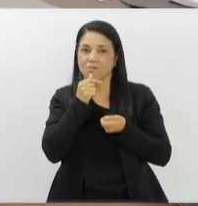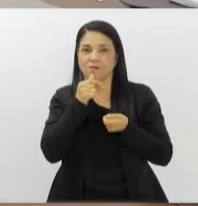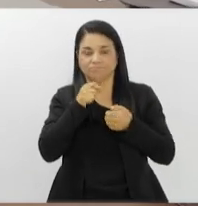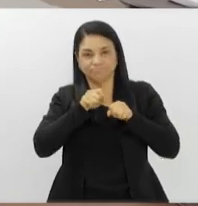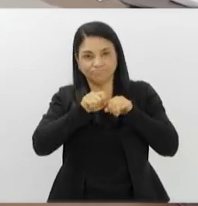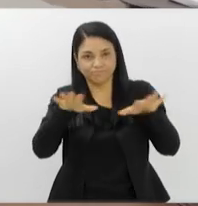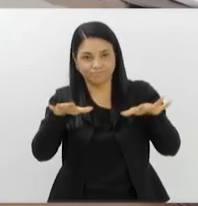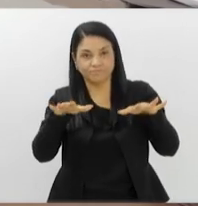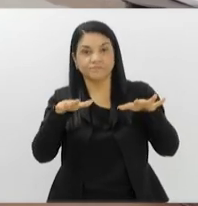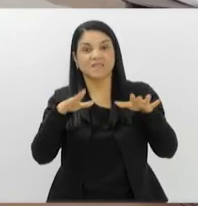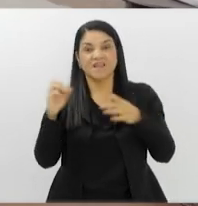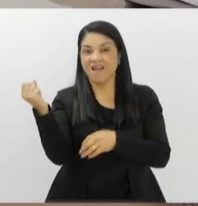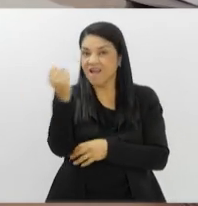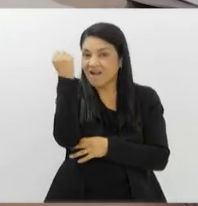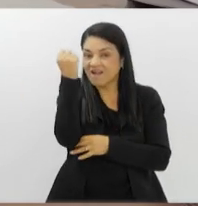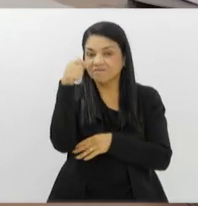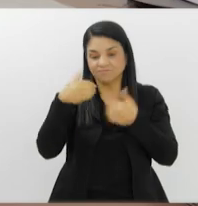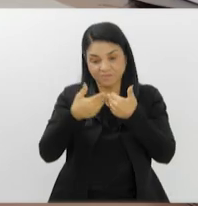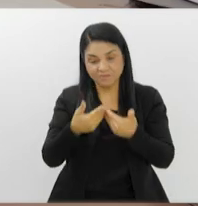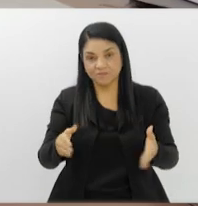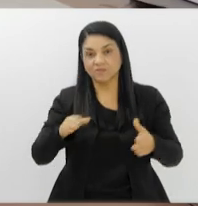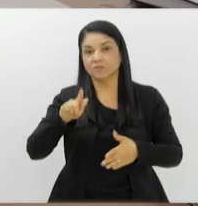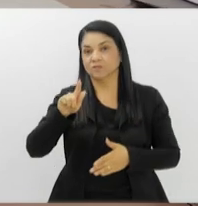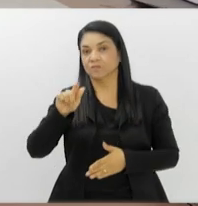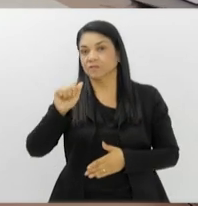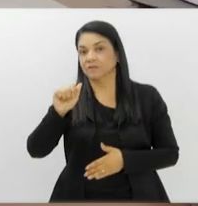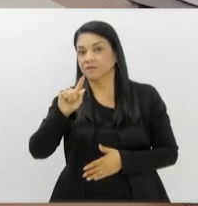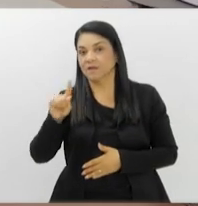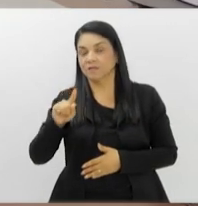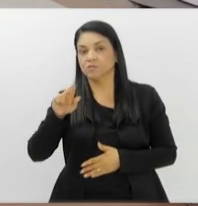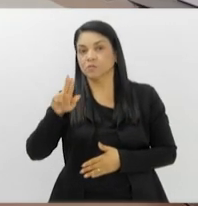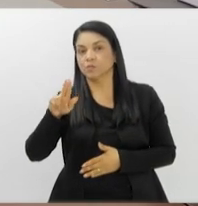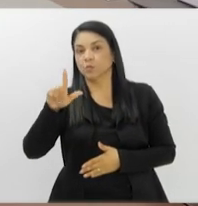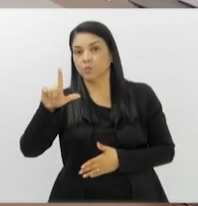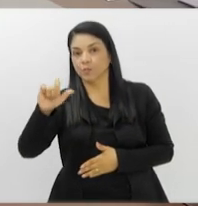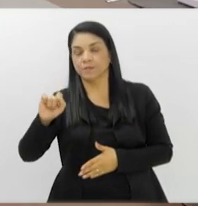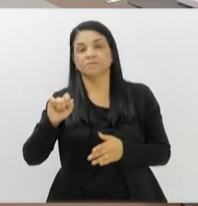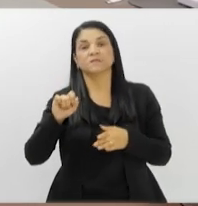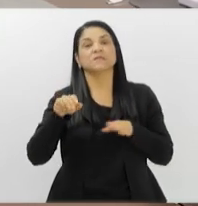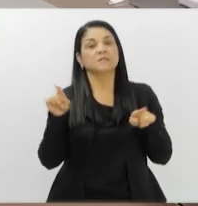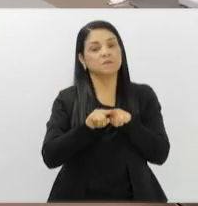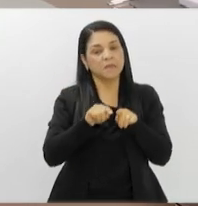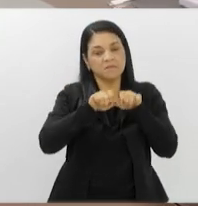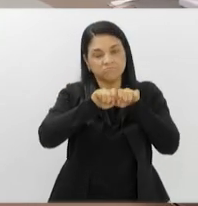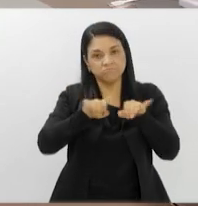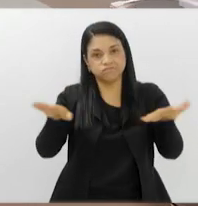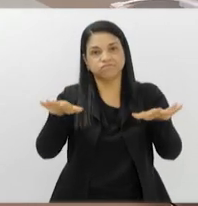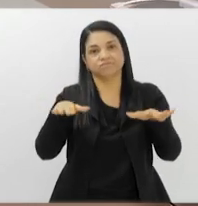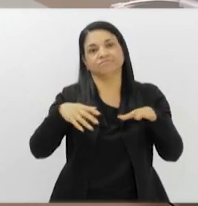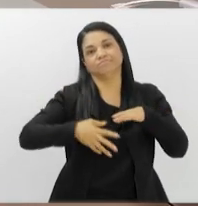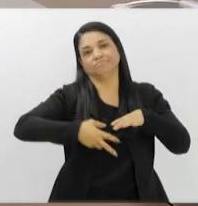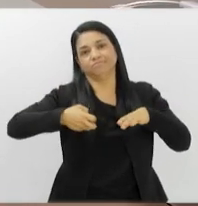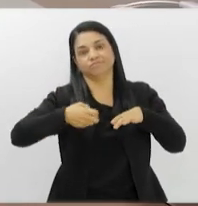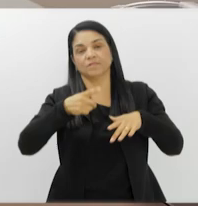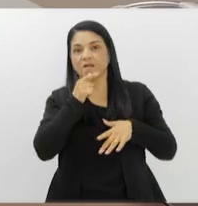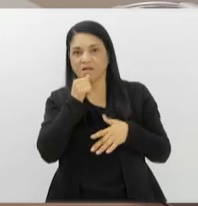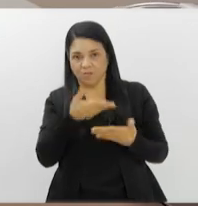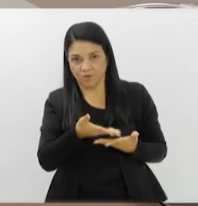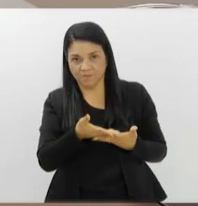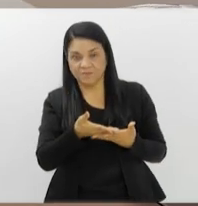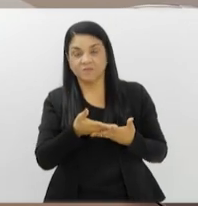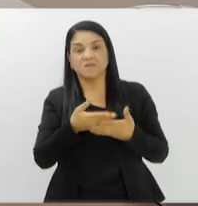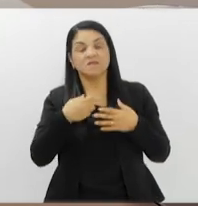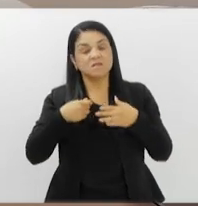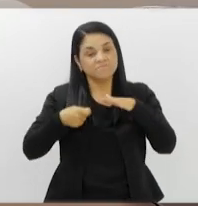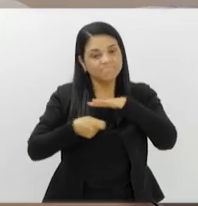que se agrava agora, principalmente com a inauguração do Gaslub, que também pega água na mesma região. É necessário